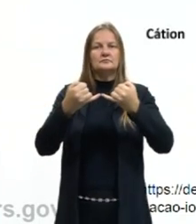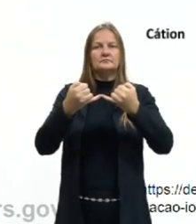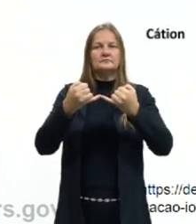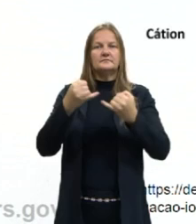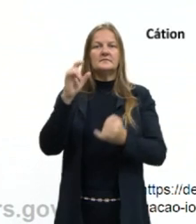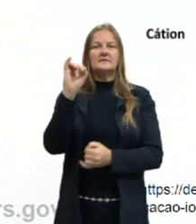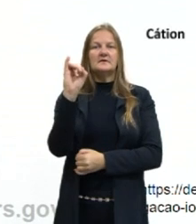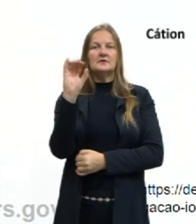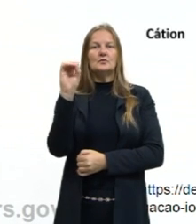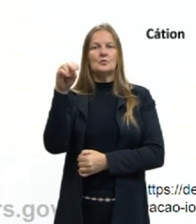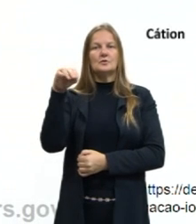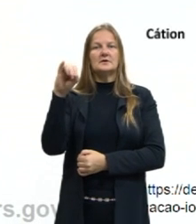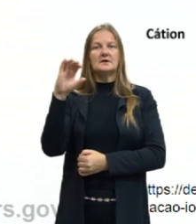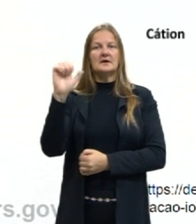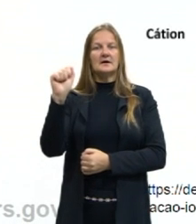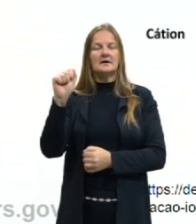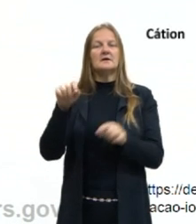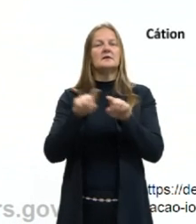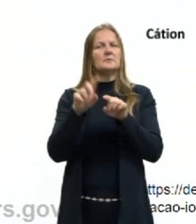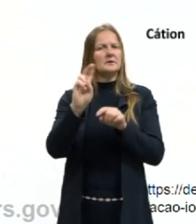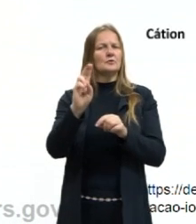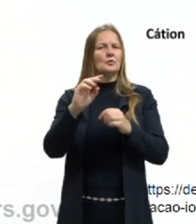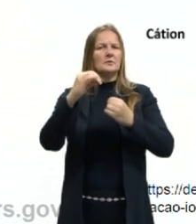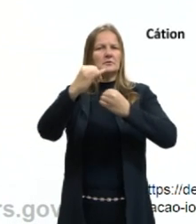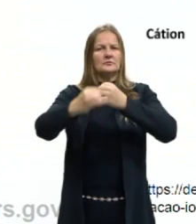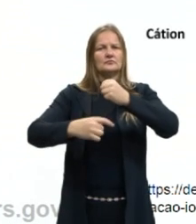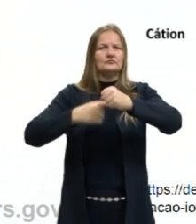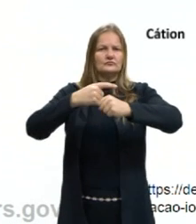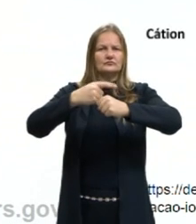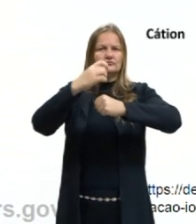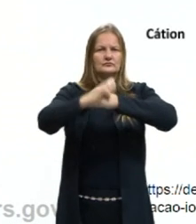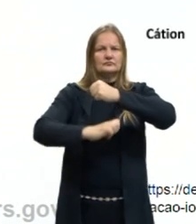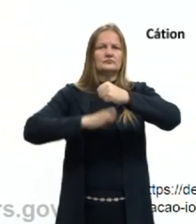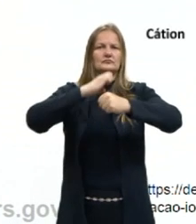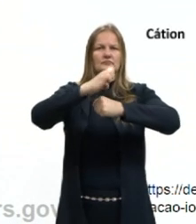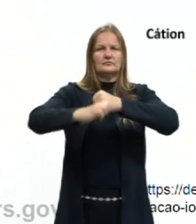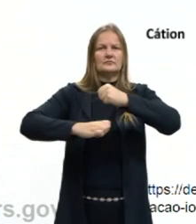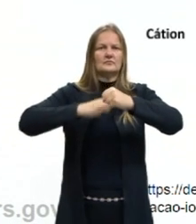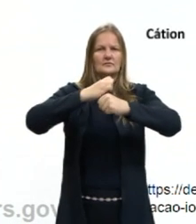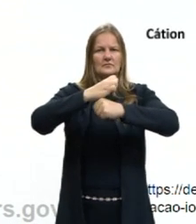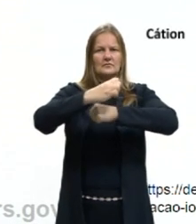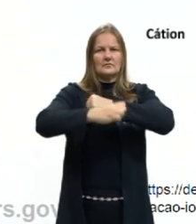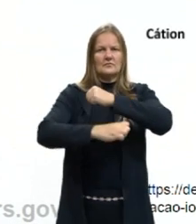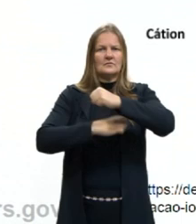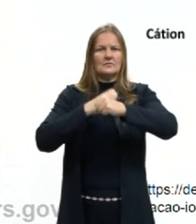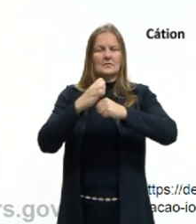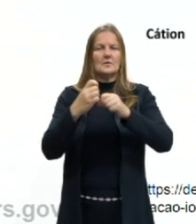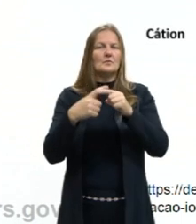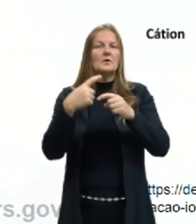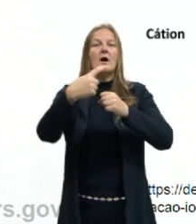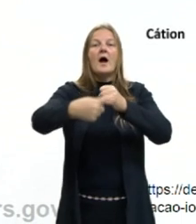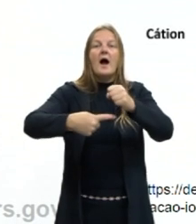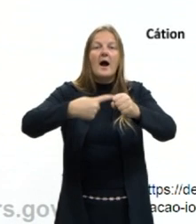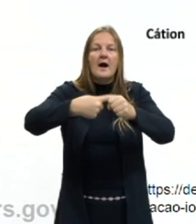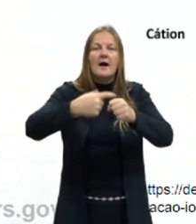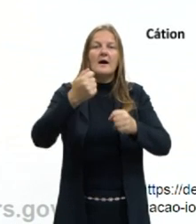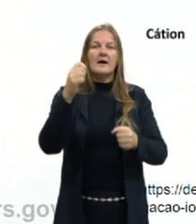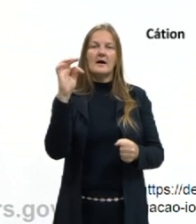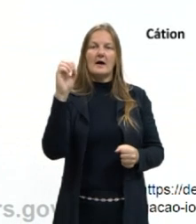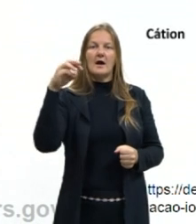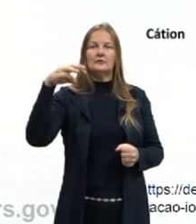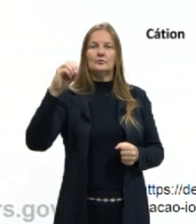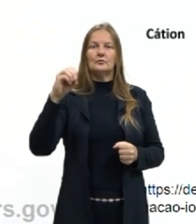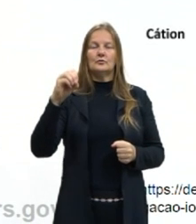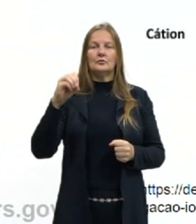Também conhecida como eletrovalente. O que é essa ligação? Ela é característica por seus átomos ter essa